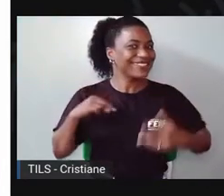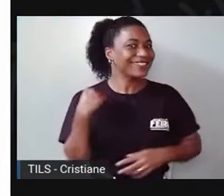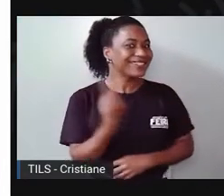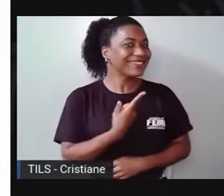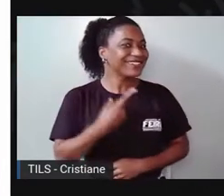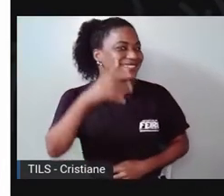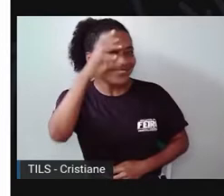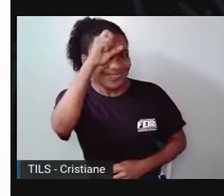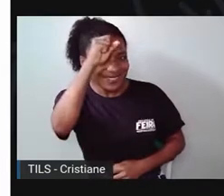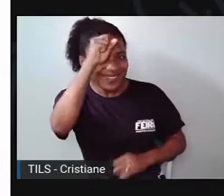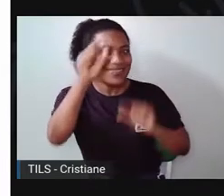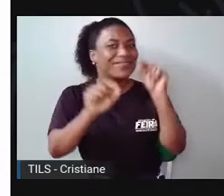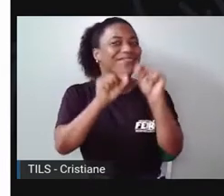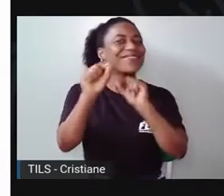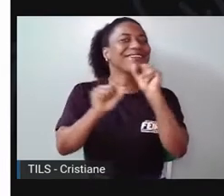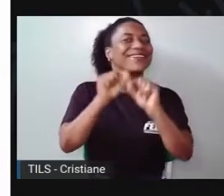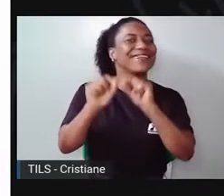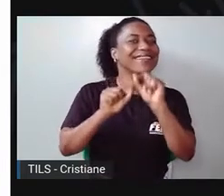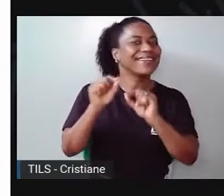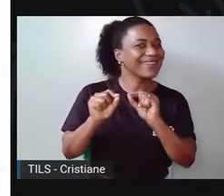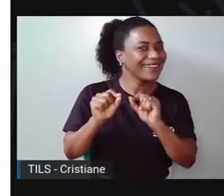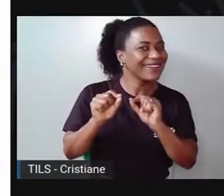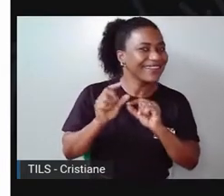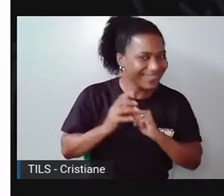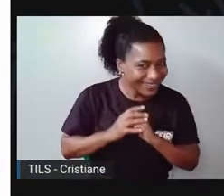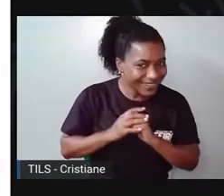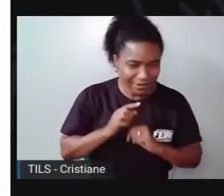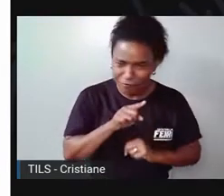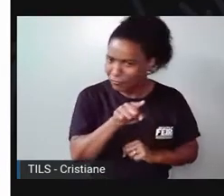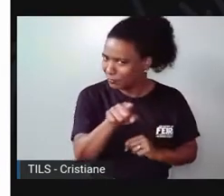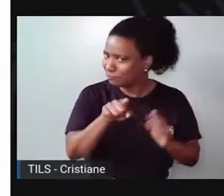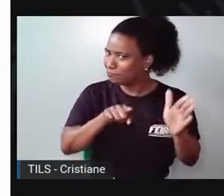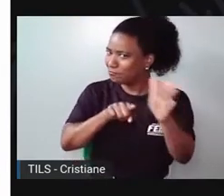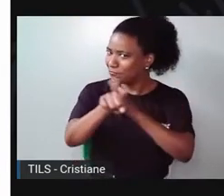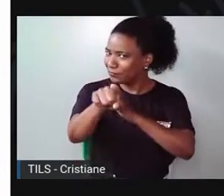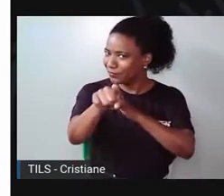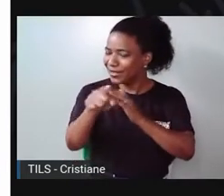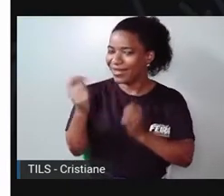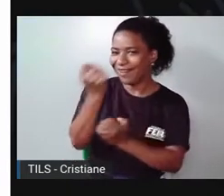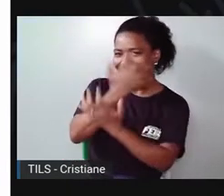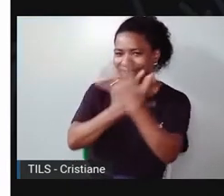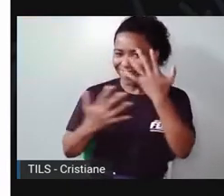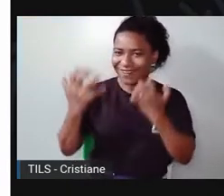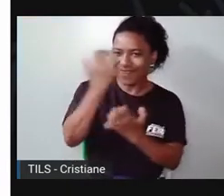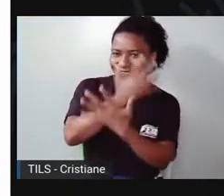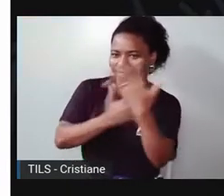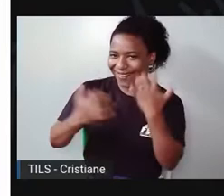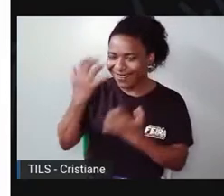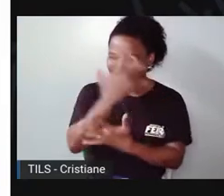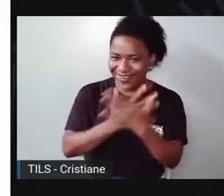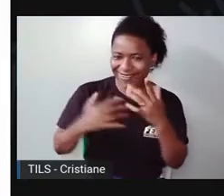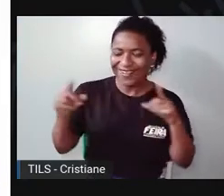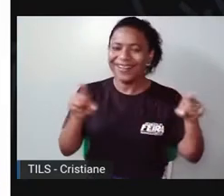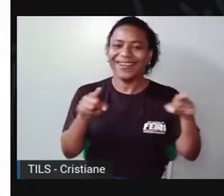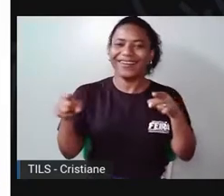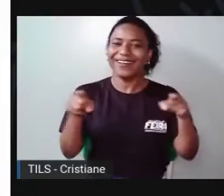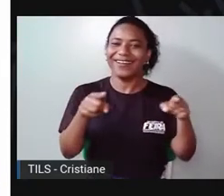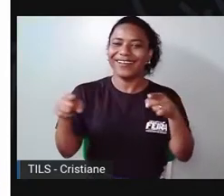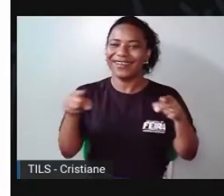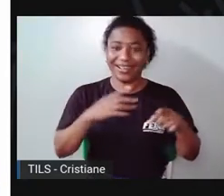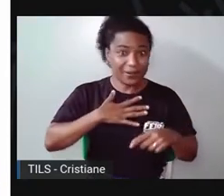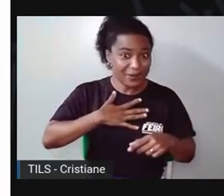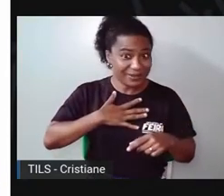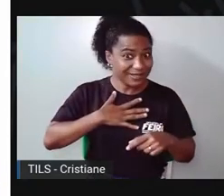Vocês gostam de cantar? Gostam? Não escutei. E de dançar?